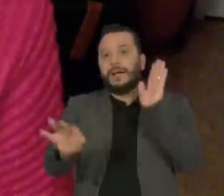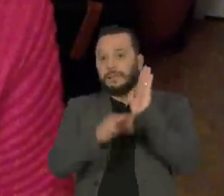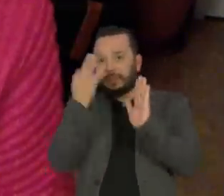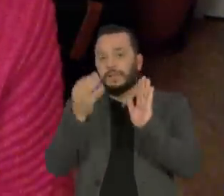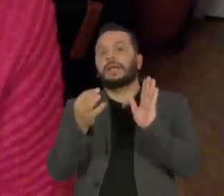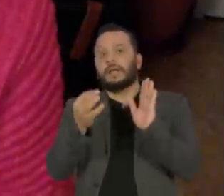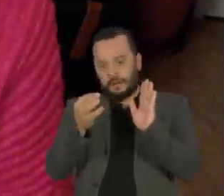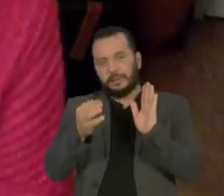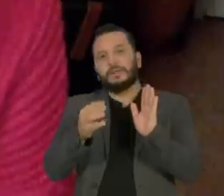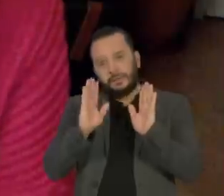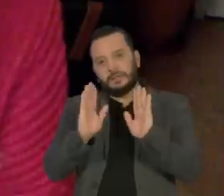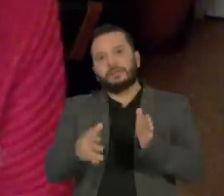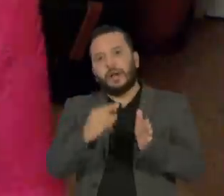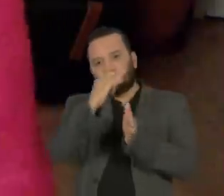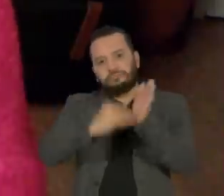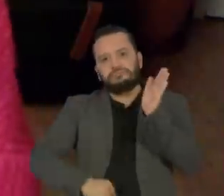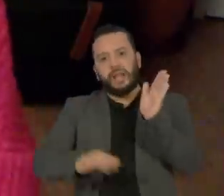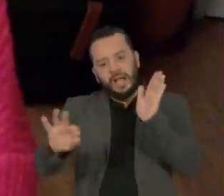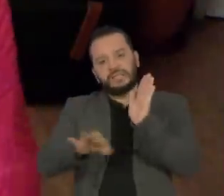com muito orgulho.